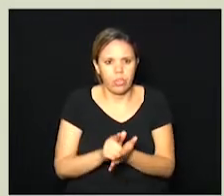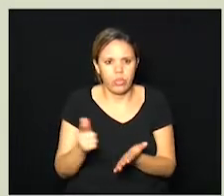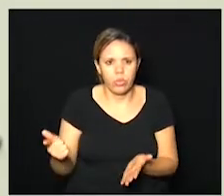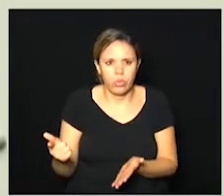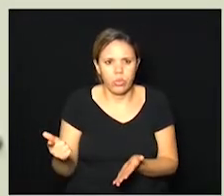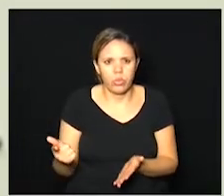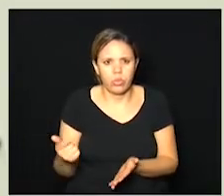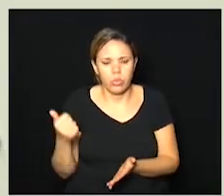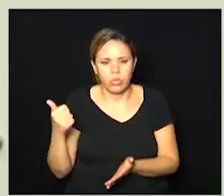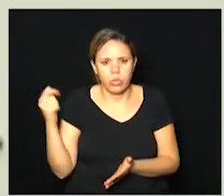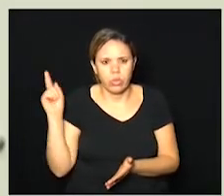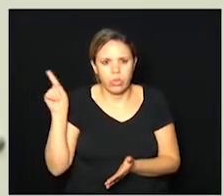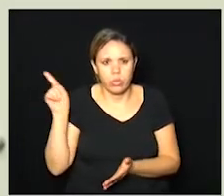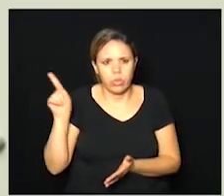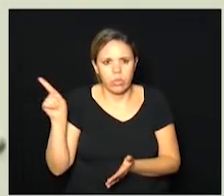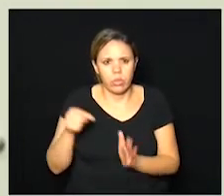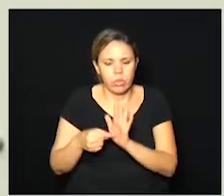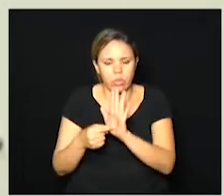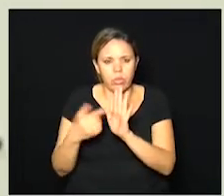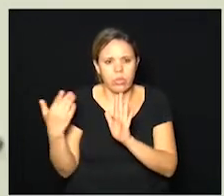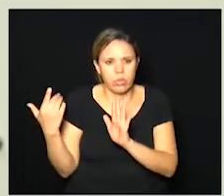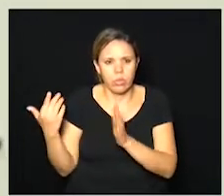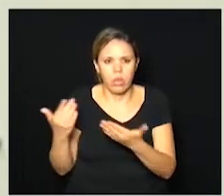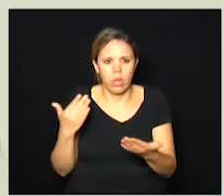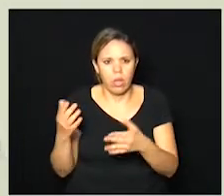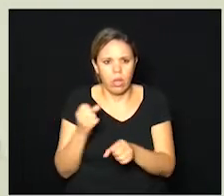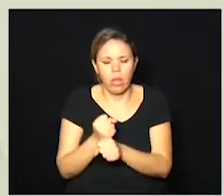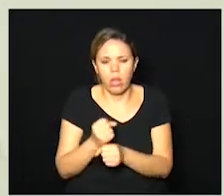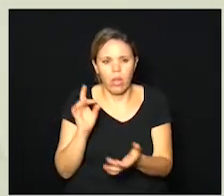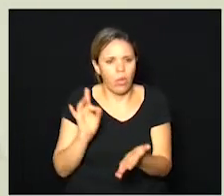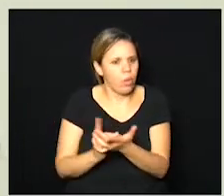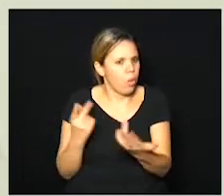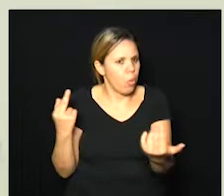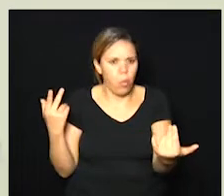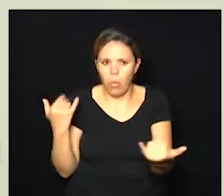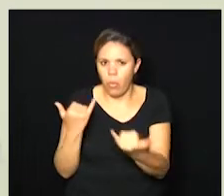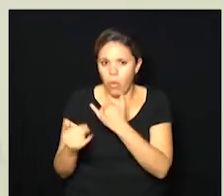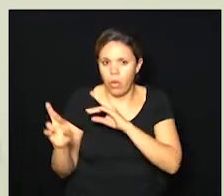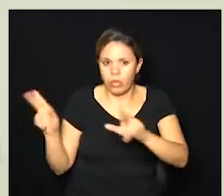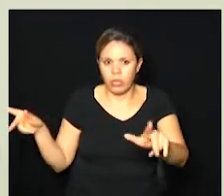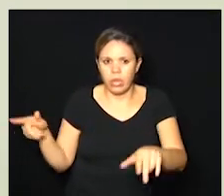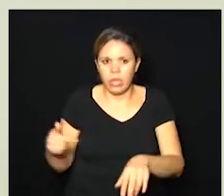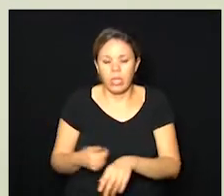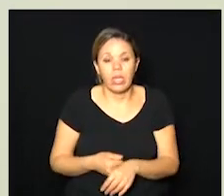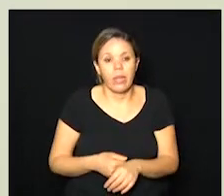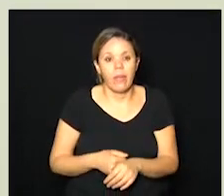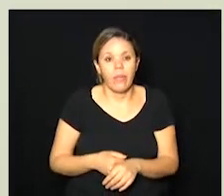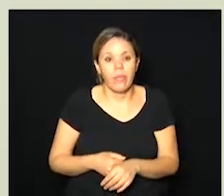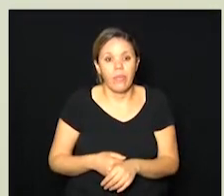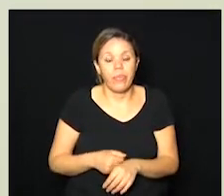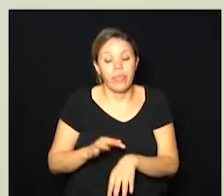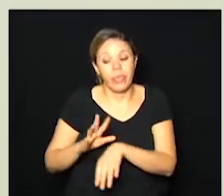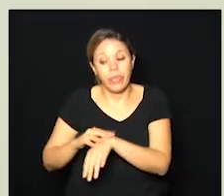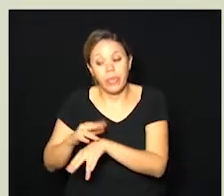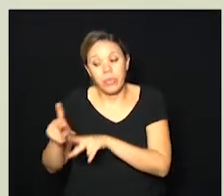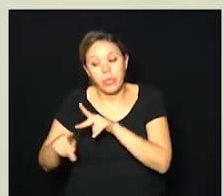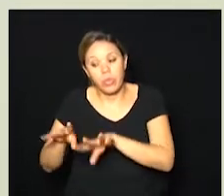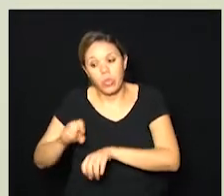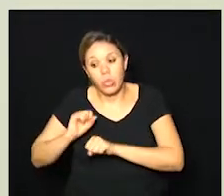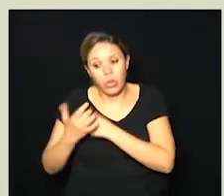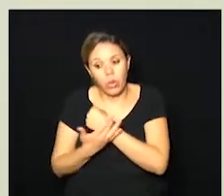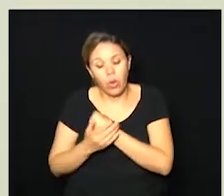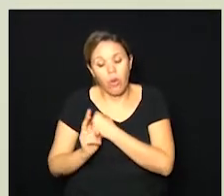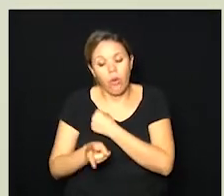com este dado que a gente apresentou porque não são exatamente a mesma coisa um são casos de doentes covid que